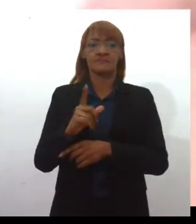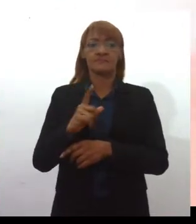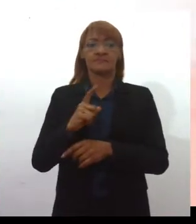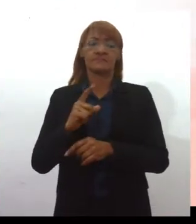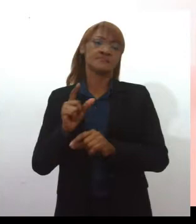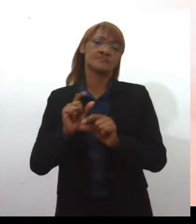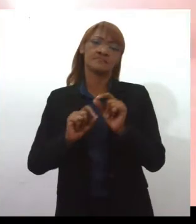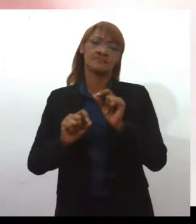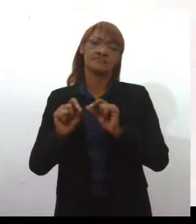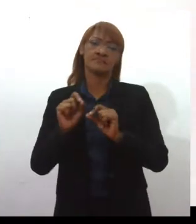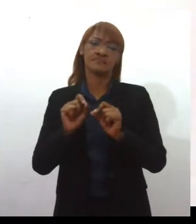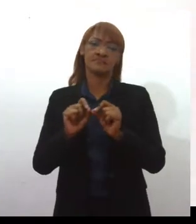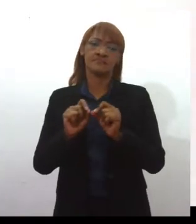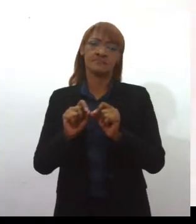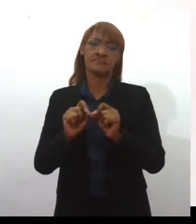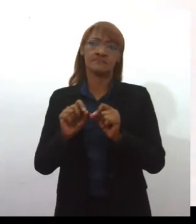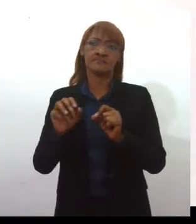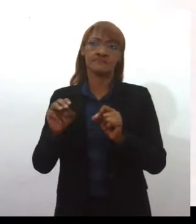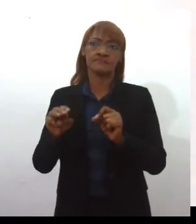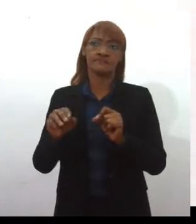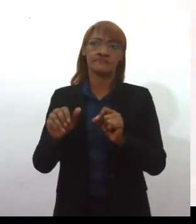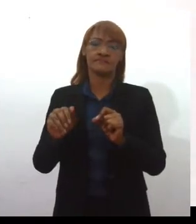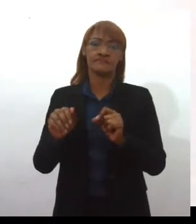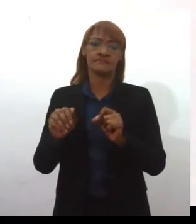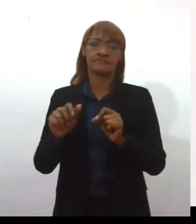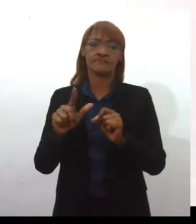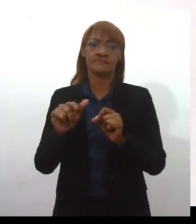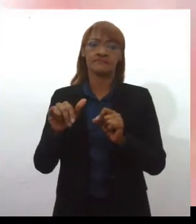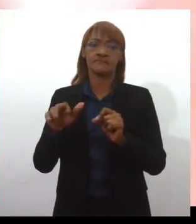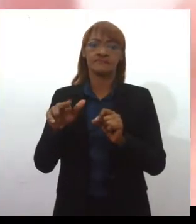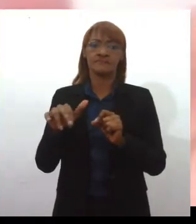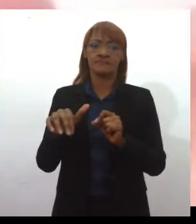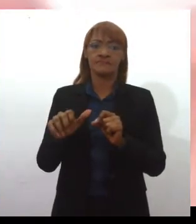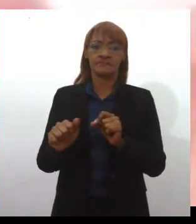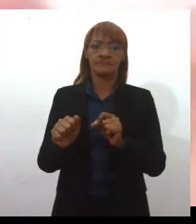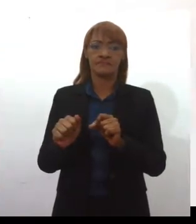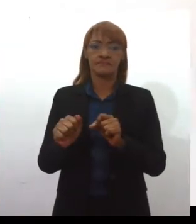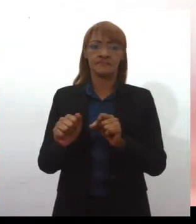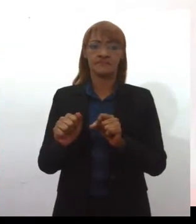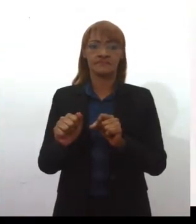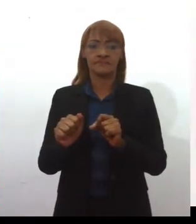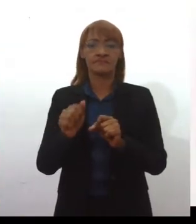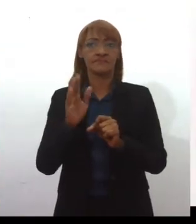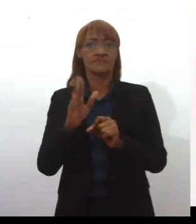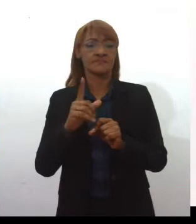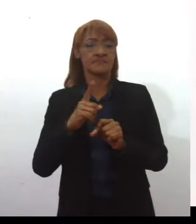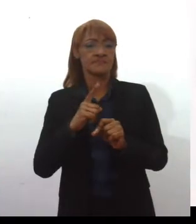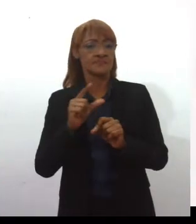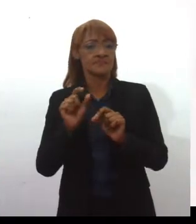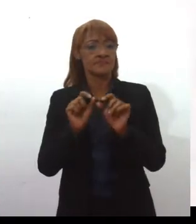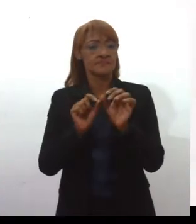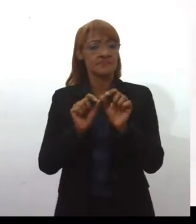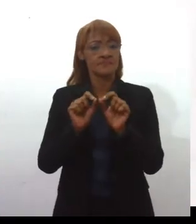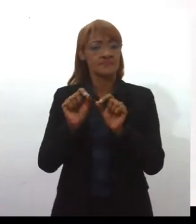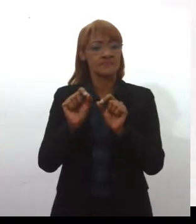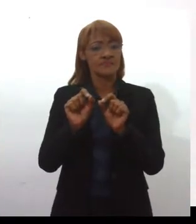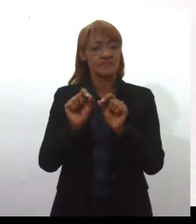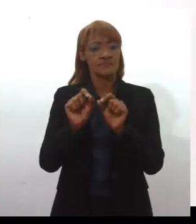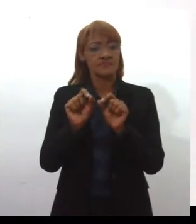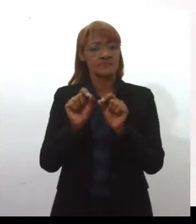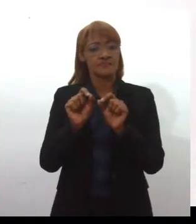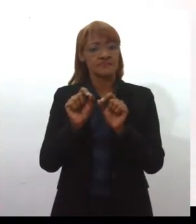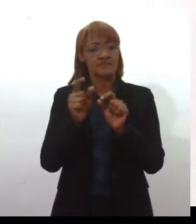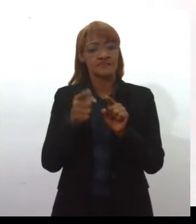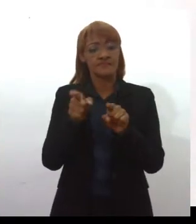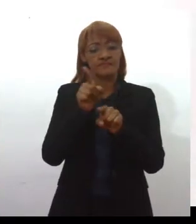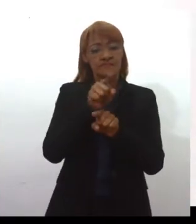Maria da Ilha e ora ela traz o Farrapo de Ideias. A junção Maria da Ilha e Farrapo de Ideias vai aparecer